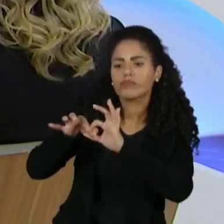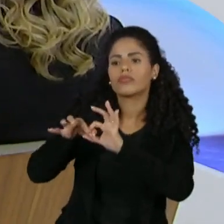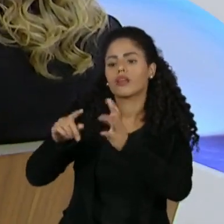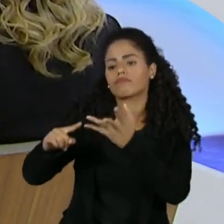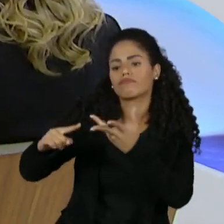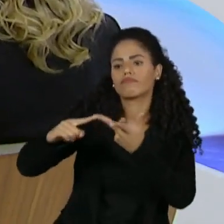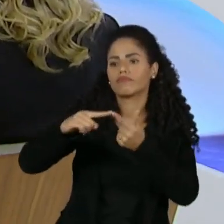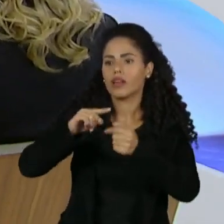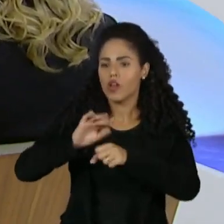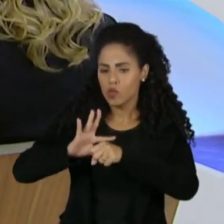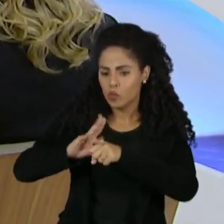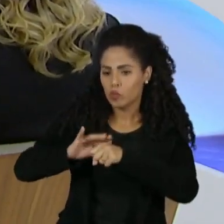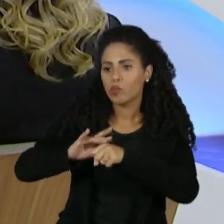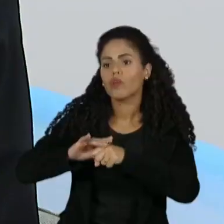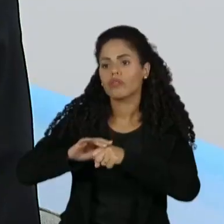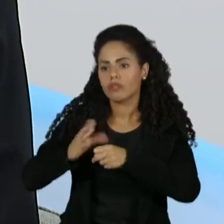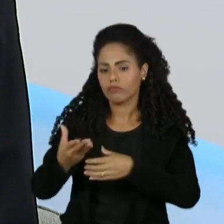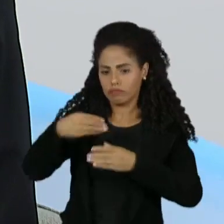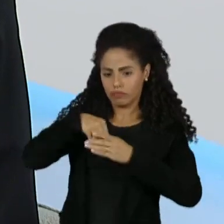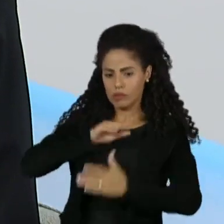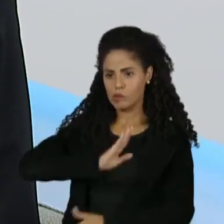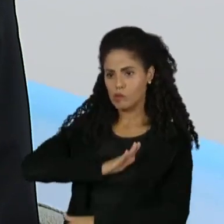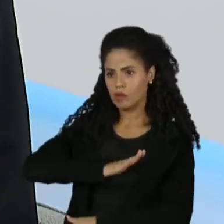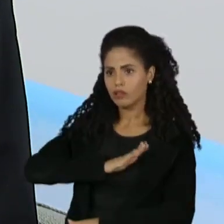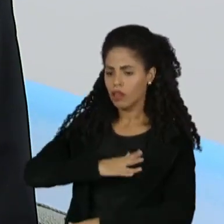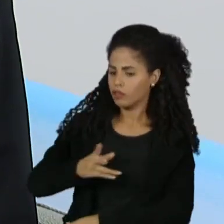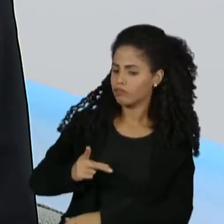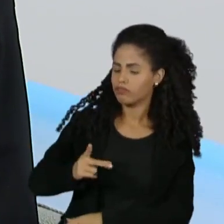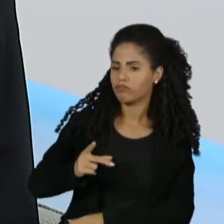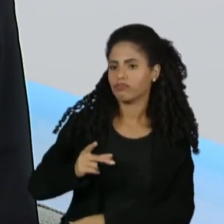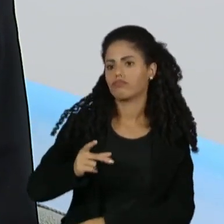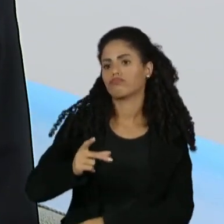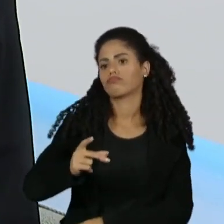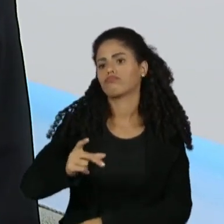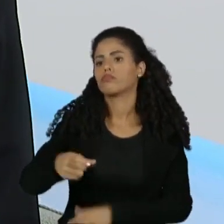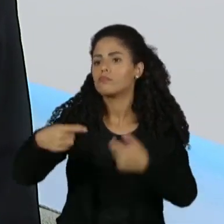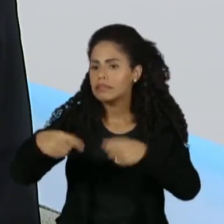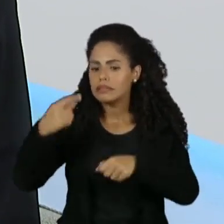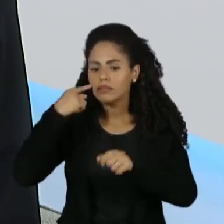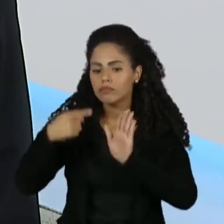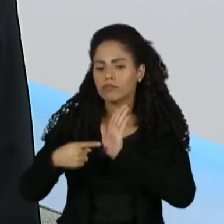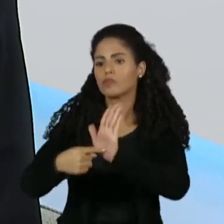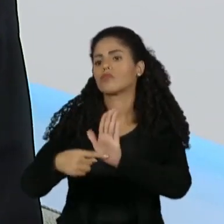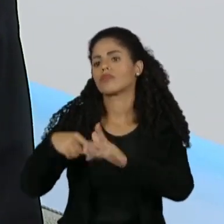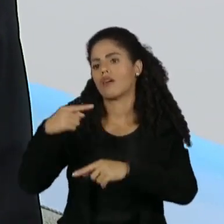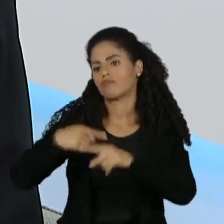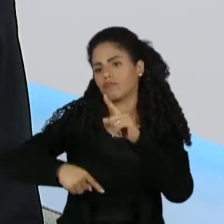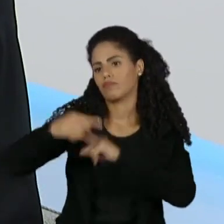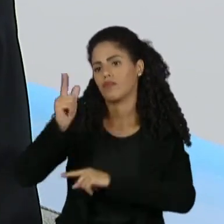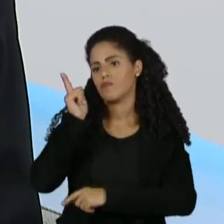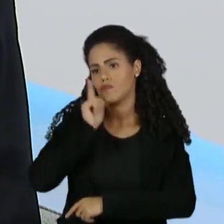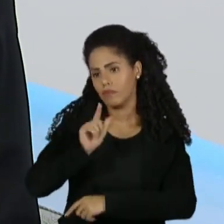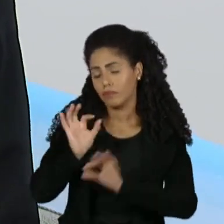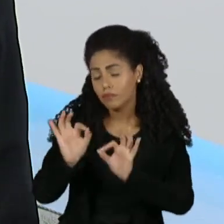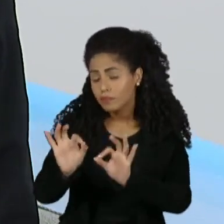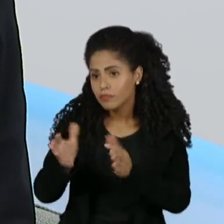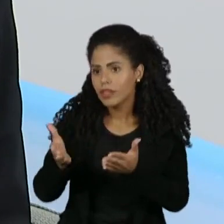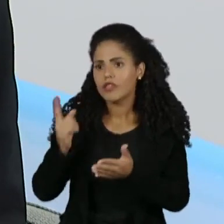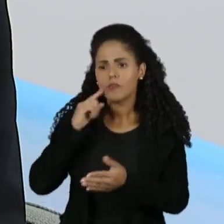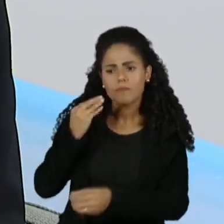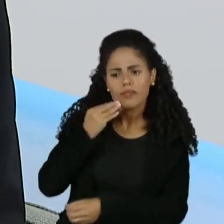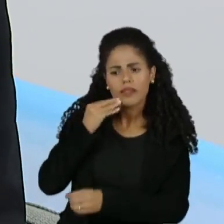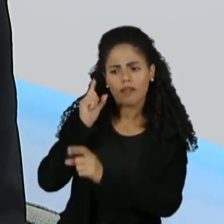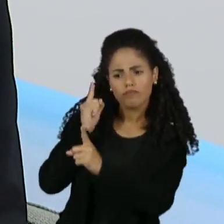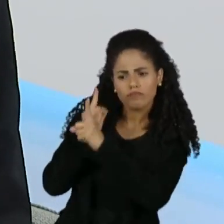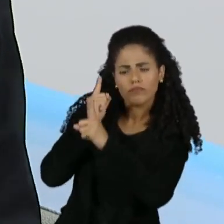doenças nos quais o tempo é também um determinante do sucesso. Então, para que eu atenda bem